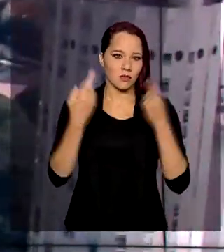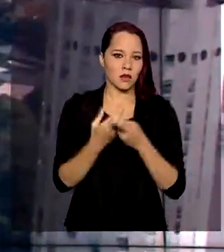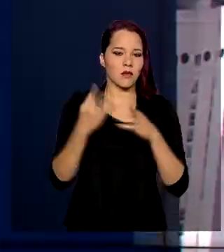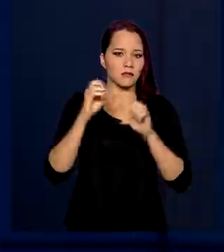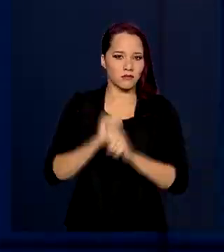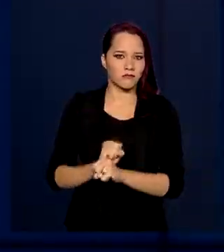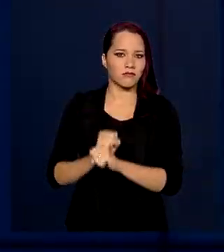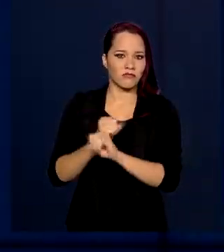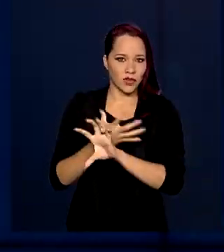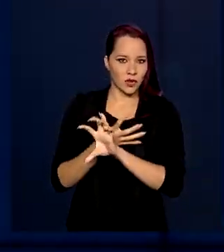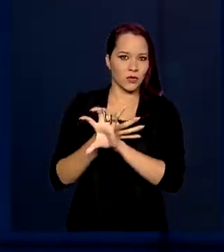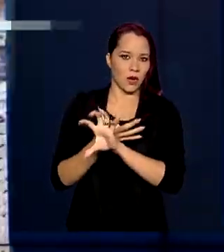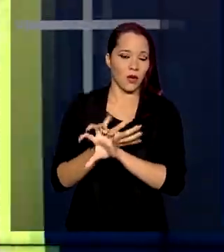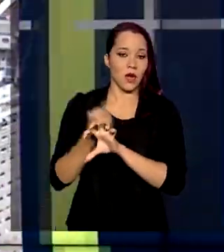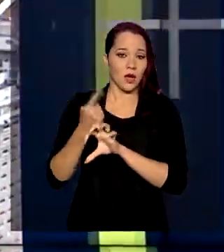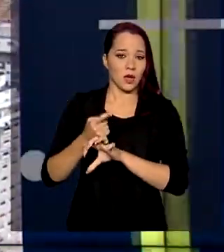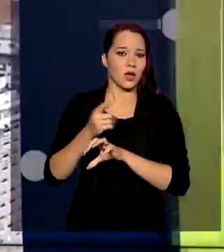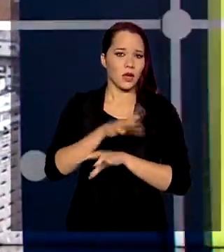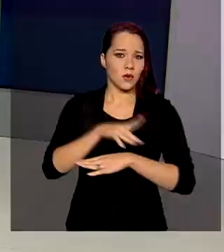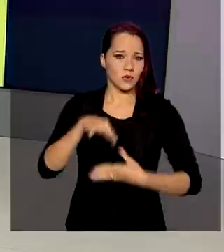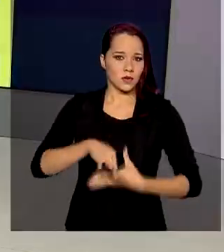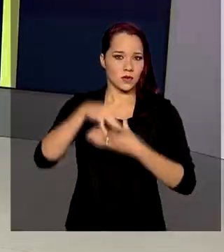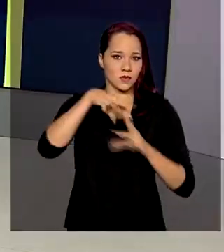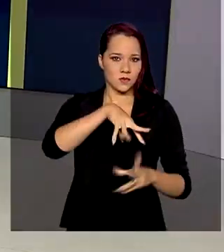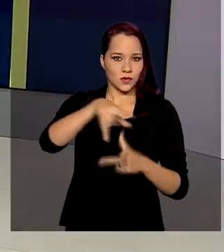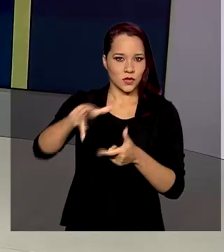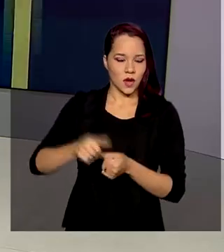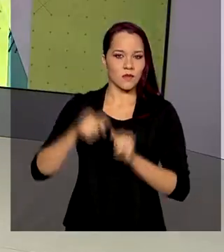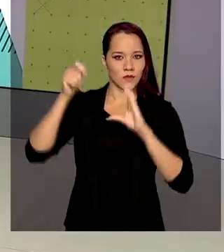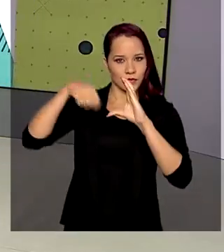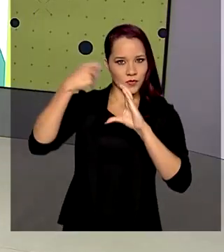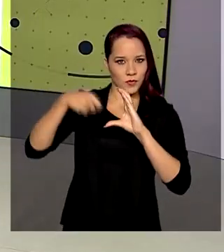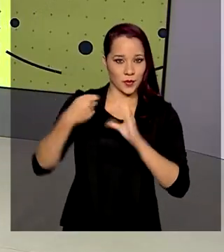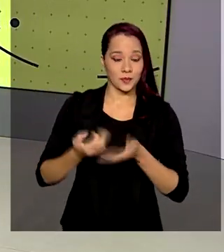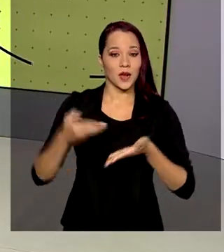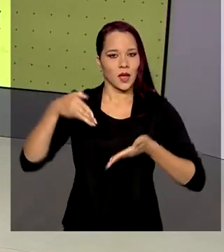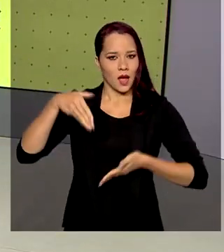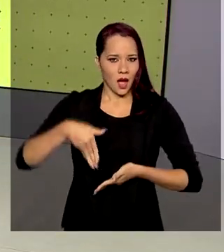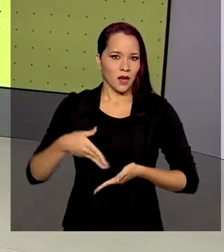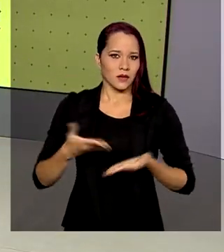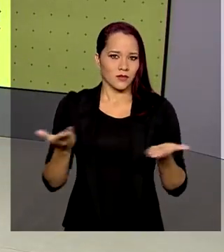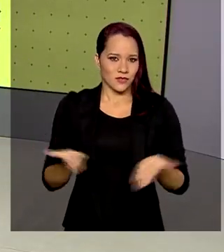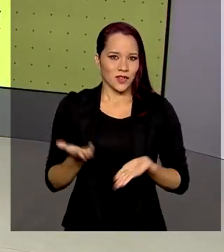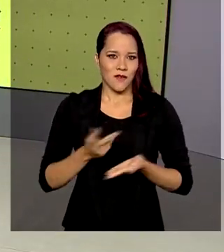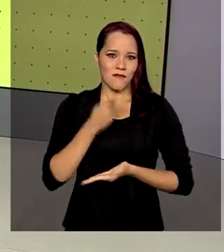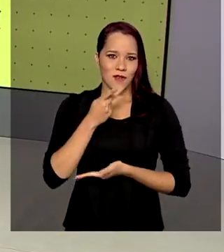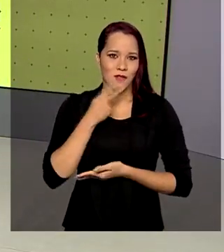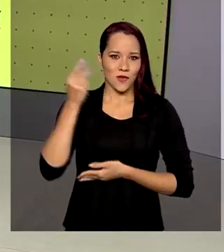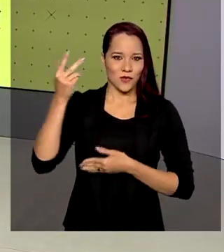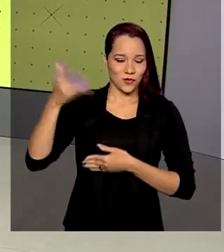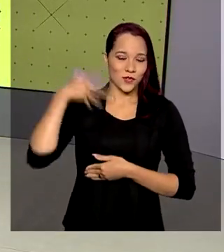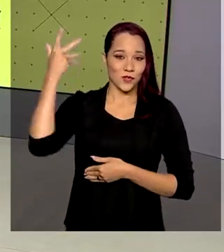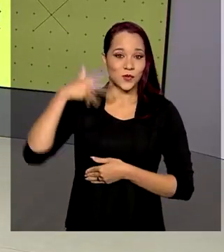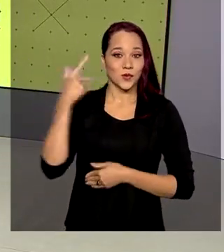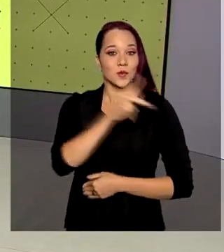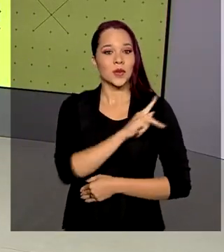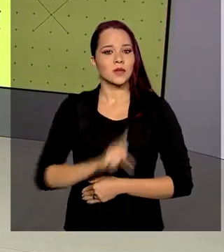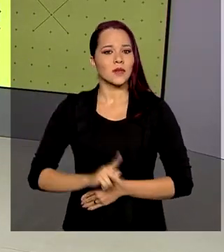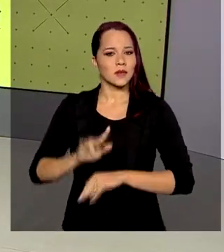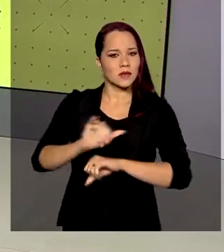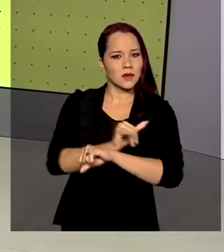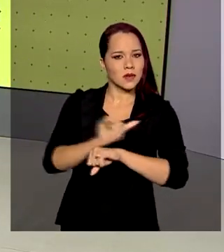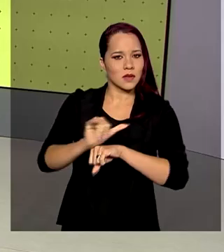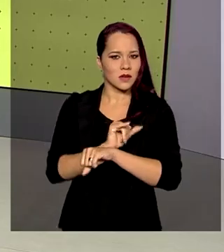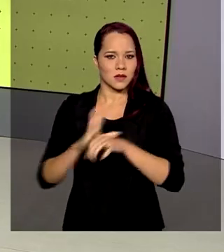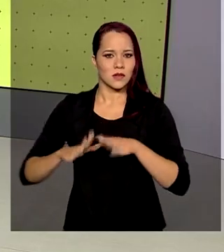líderes mundiais gravaram as suas declarações. Aqui no Governo Agora, nós já destacamos no discurso do presidente as medidas de